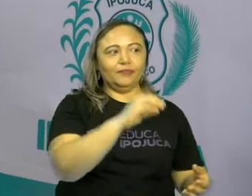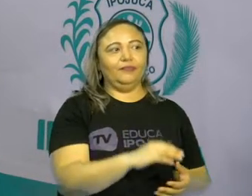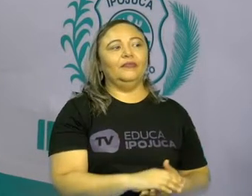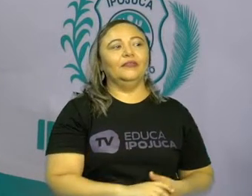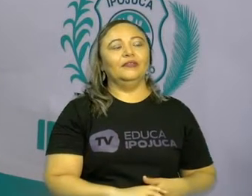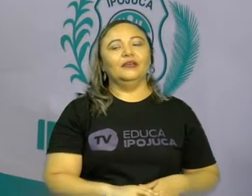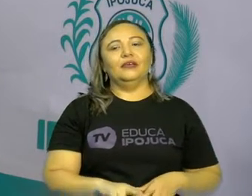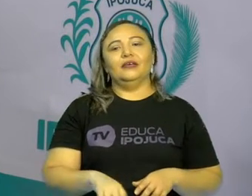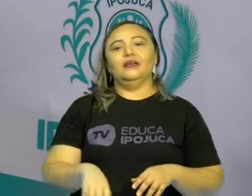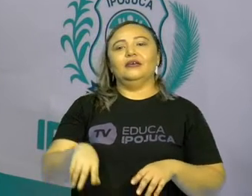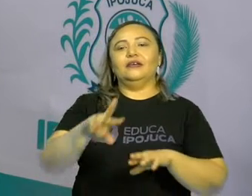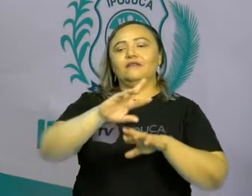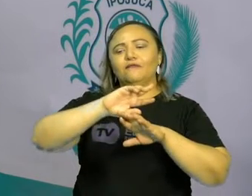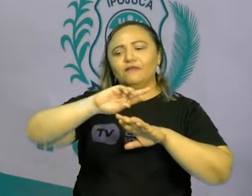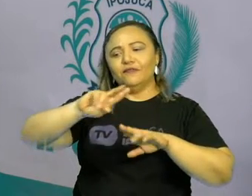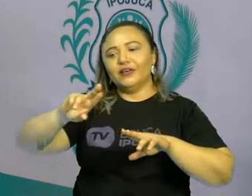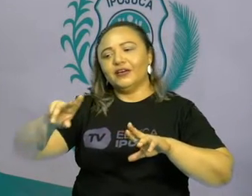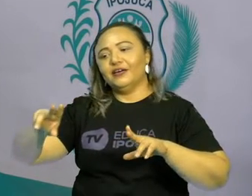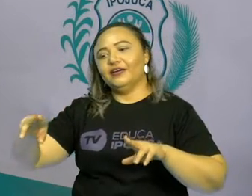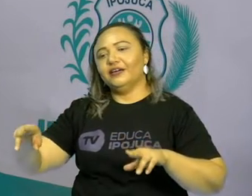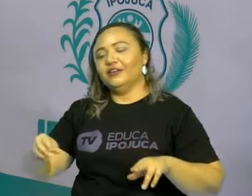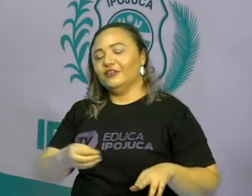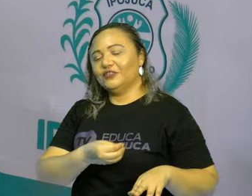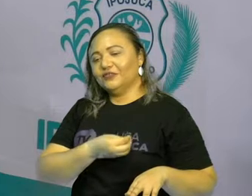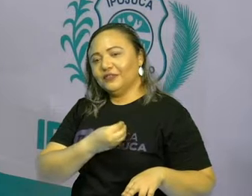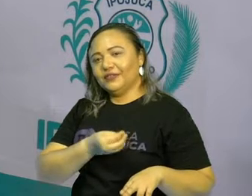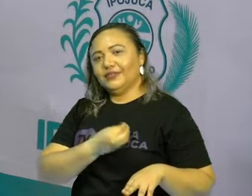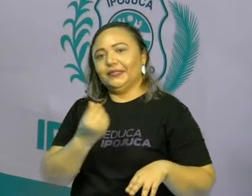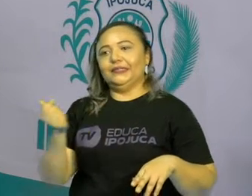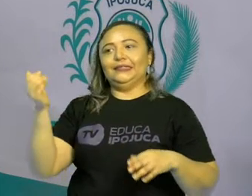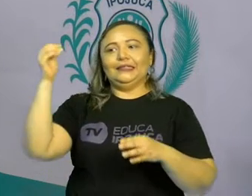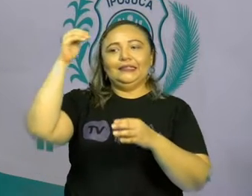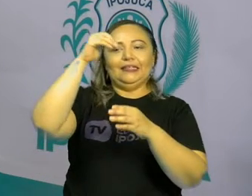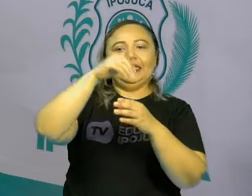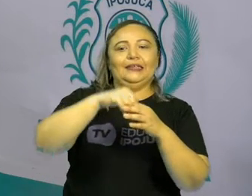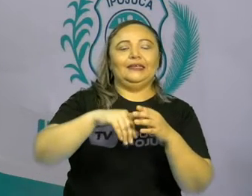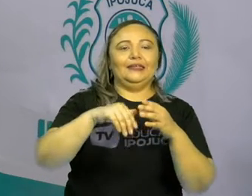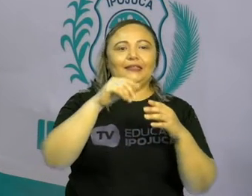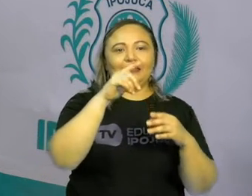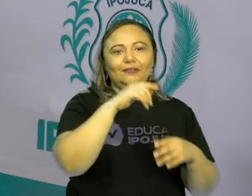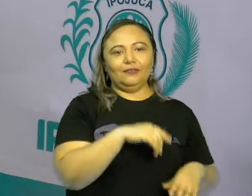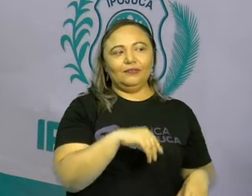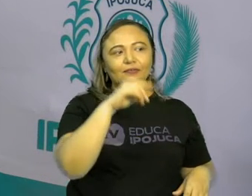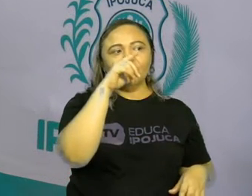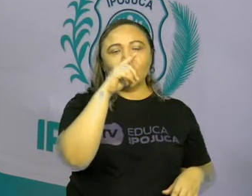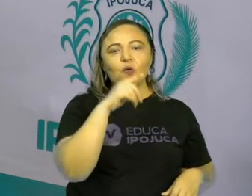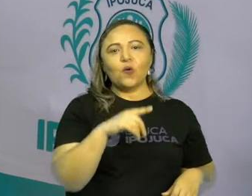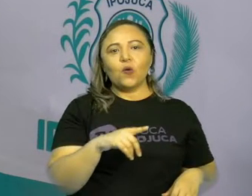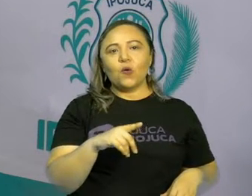E assim sucessivamente, siri, entre outros crustáceos como